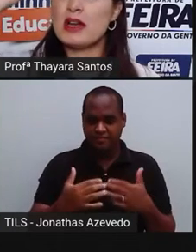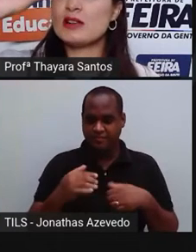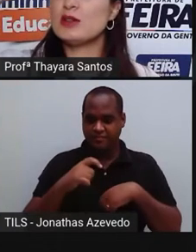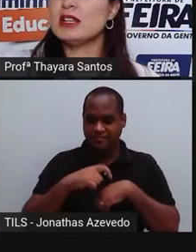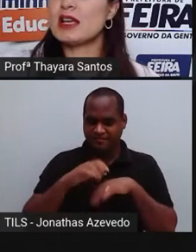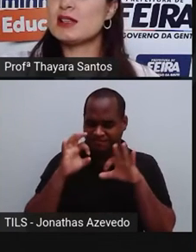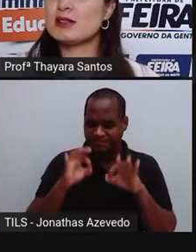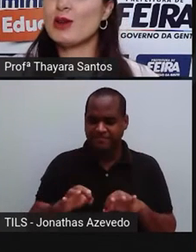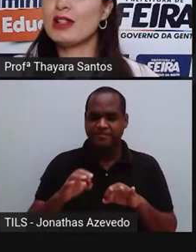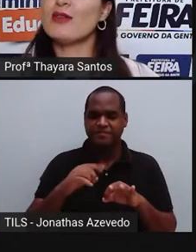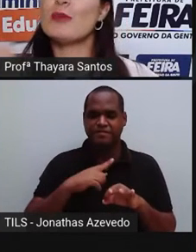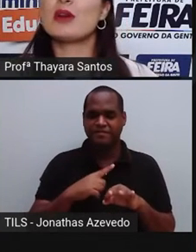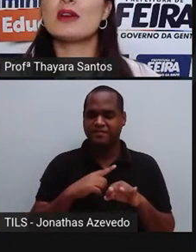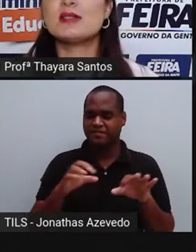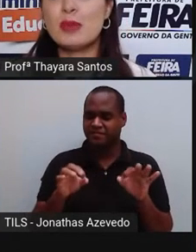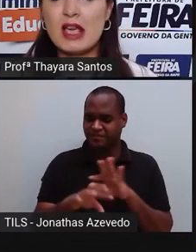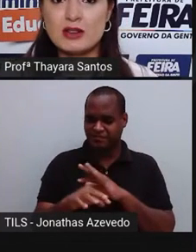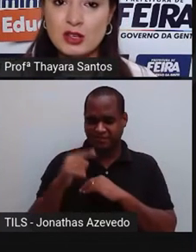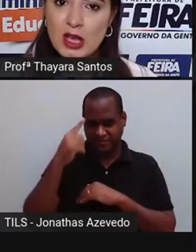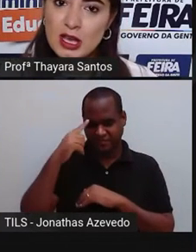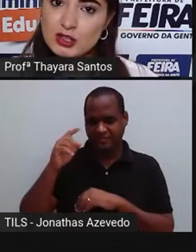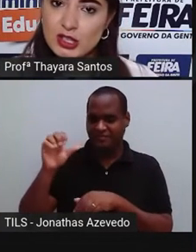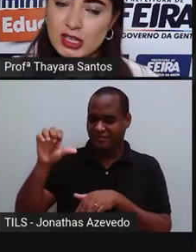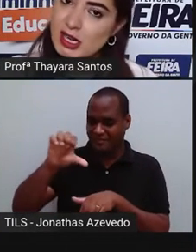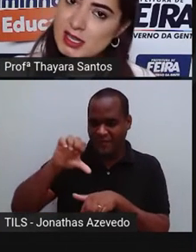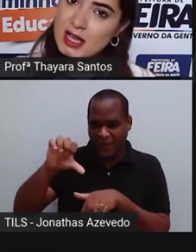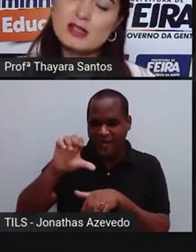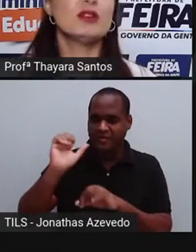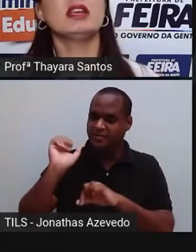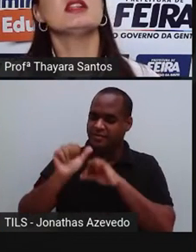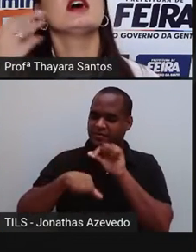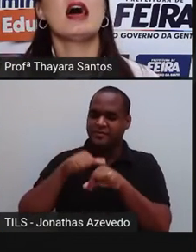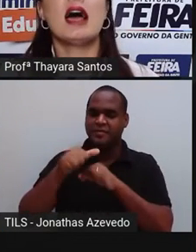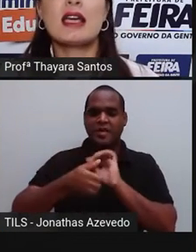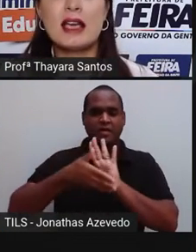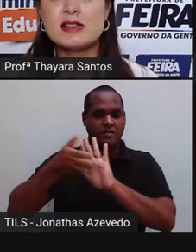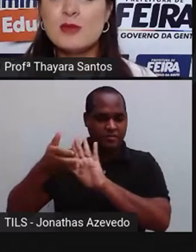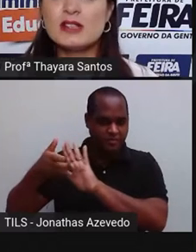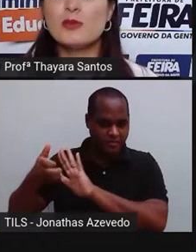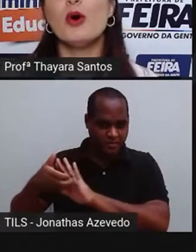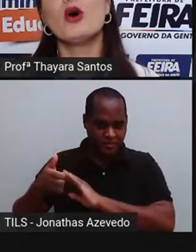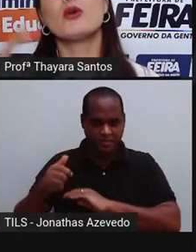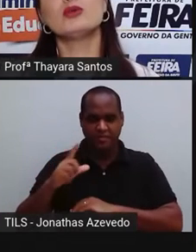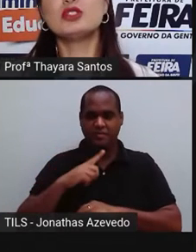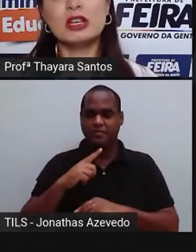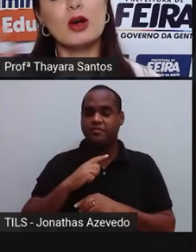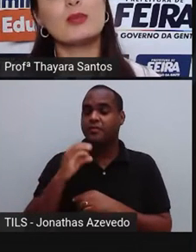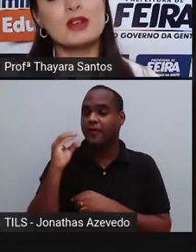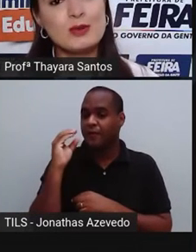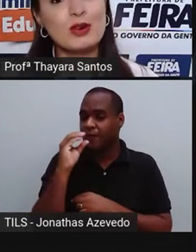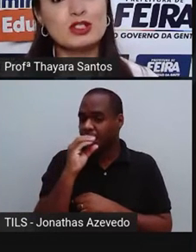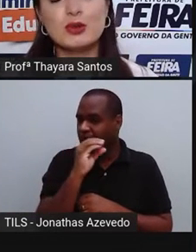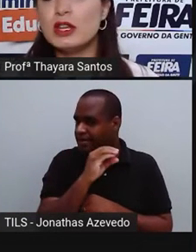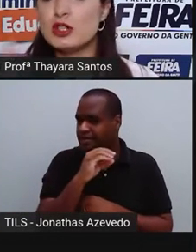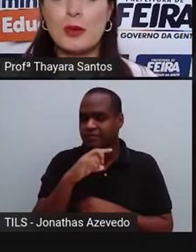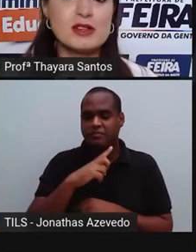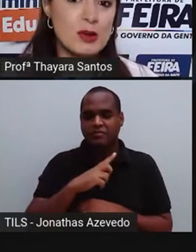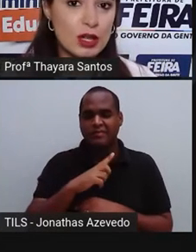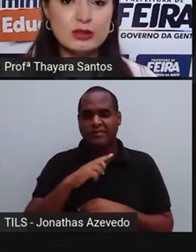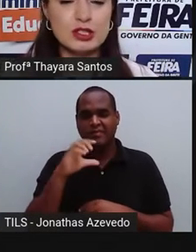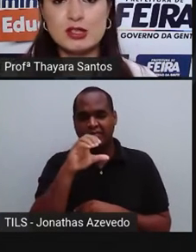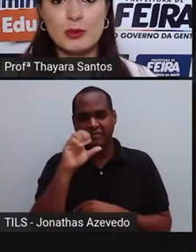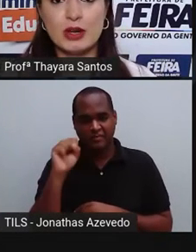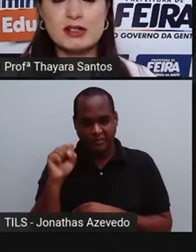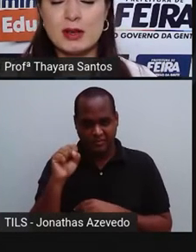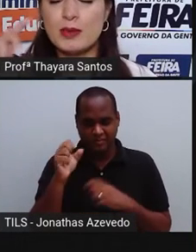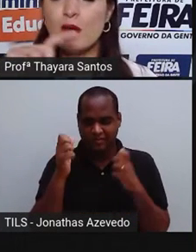separou a gasolina, a gasolina vai para um recipiente, tira essa gasolina. Aquece mais um pouco, tira o próximo constituinte, pode ser